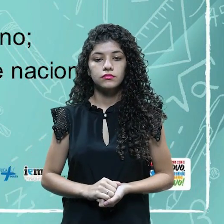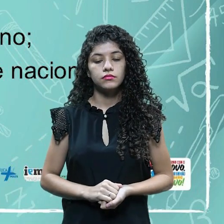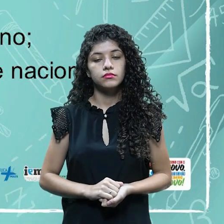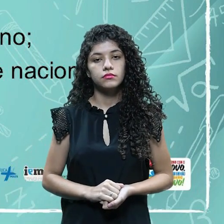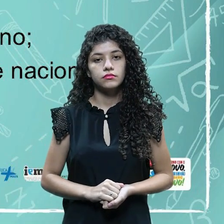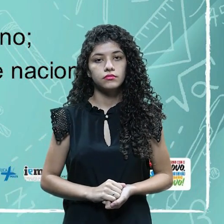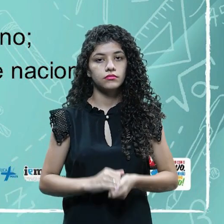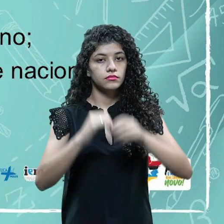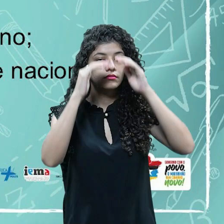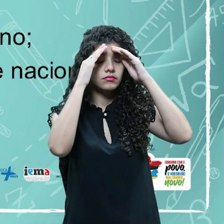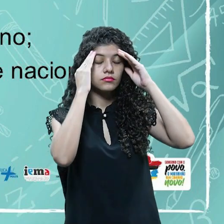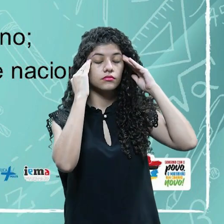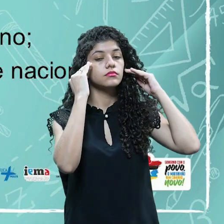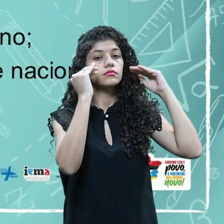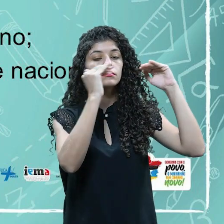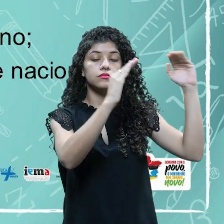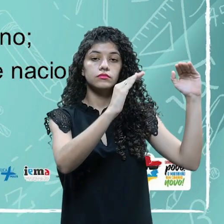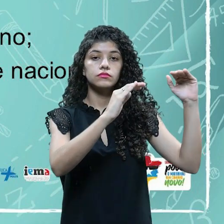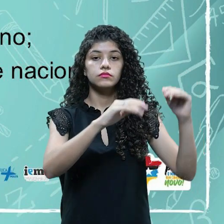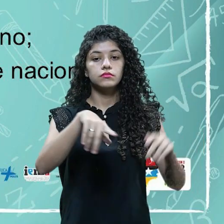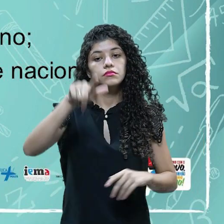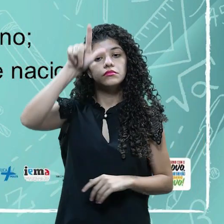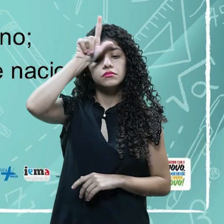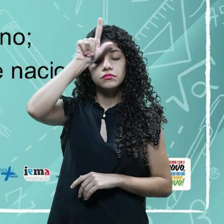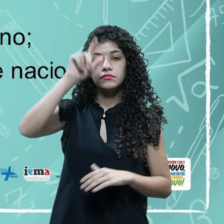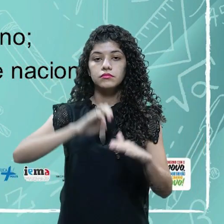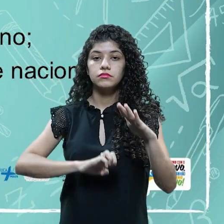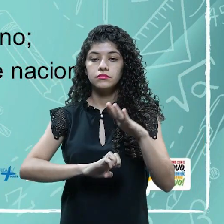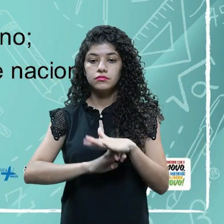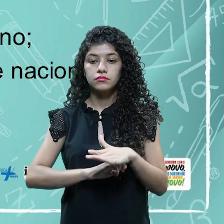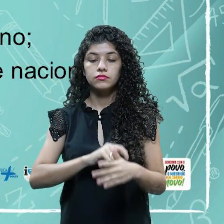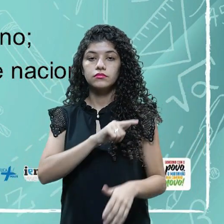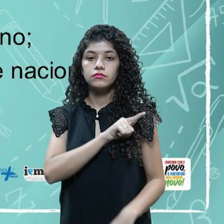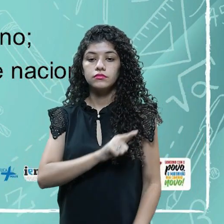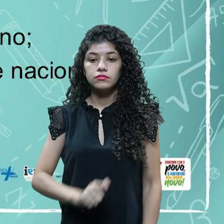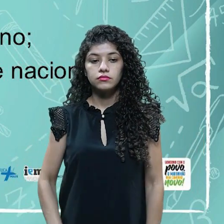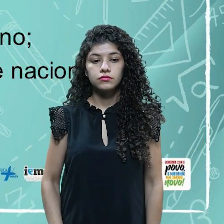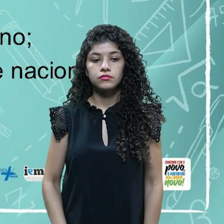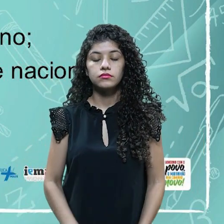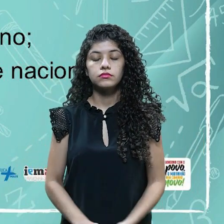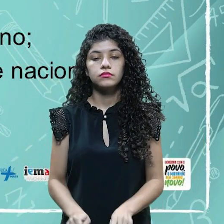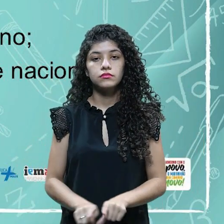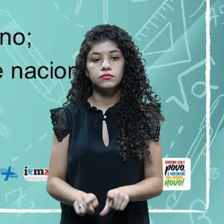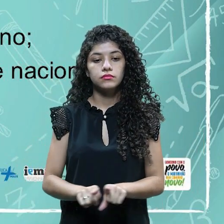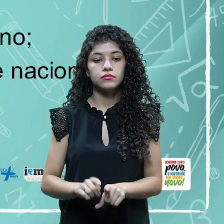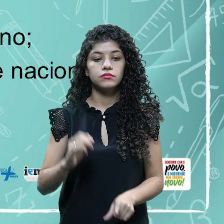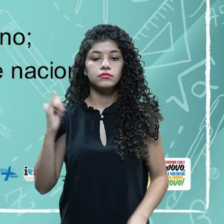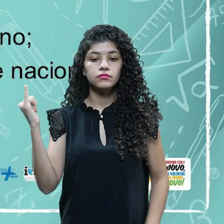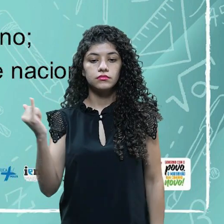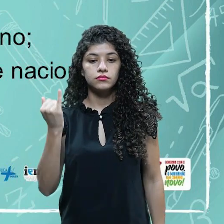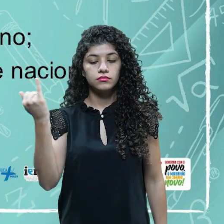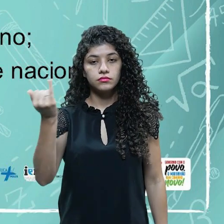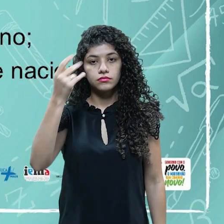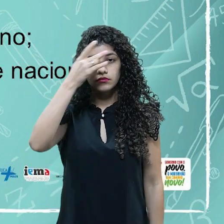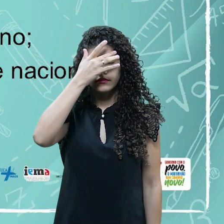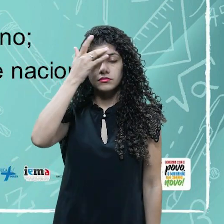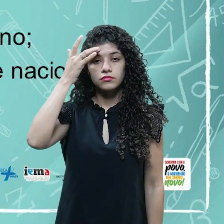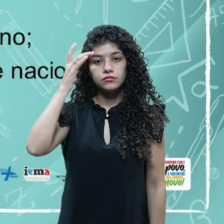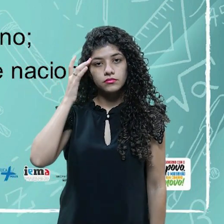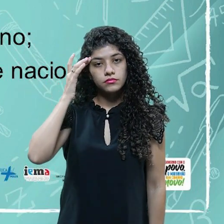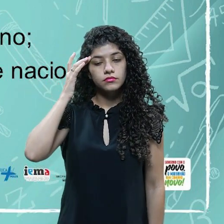chefes de governo, precedência entre autoridades internacionais e nacionais, honras militares,